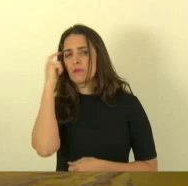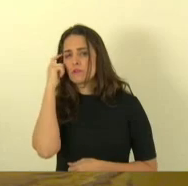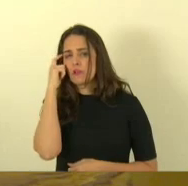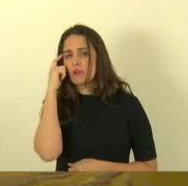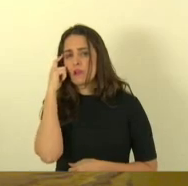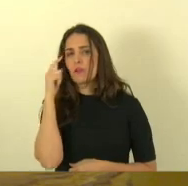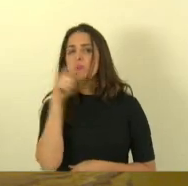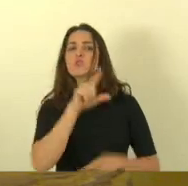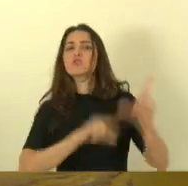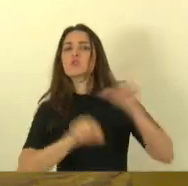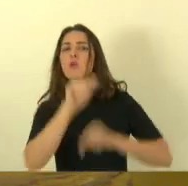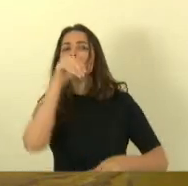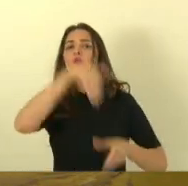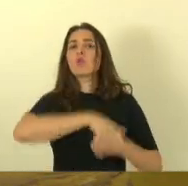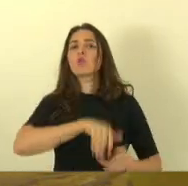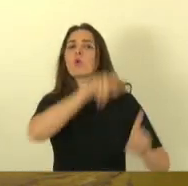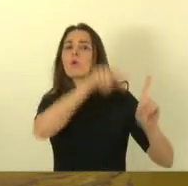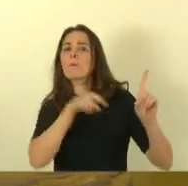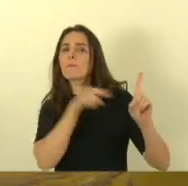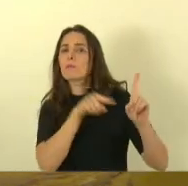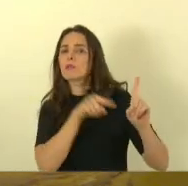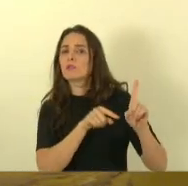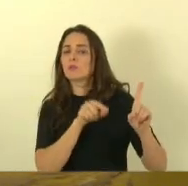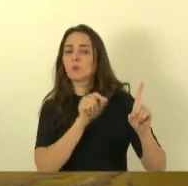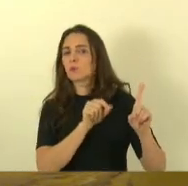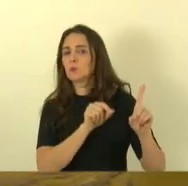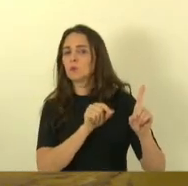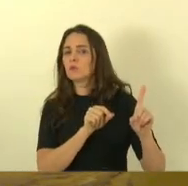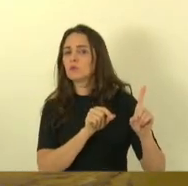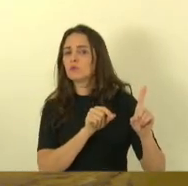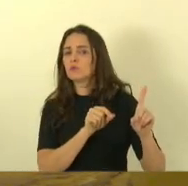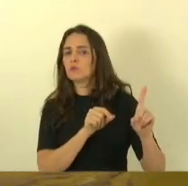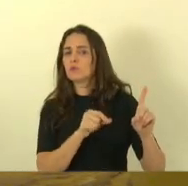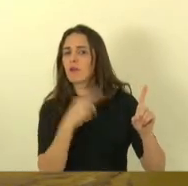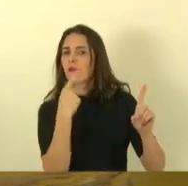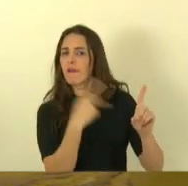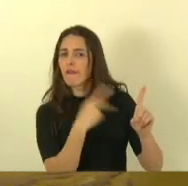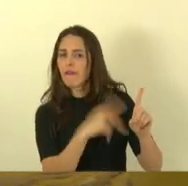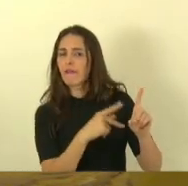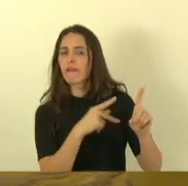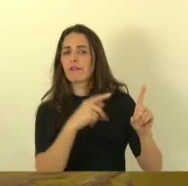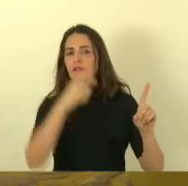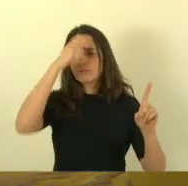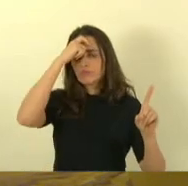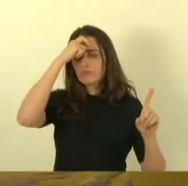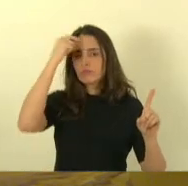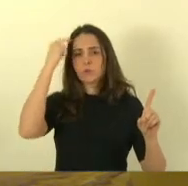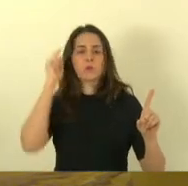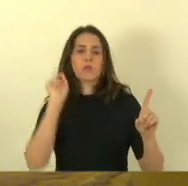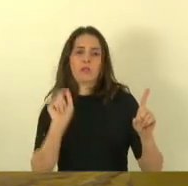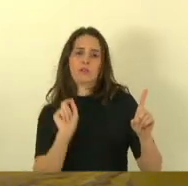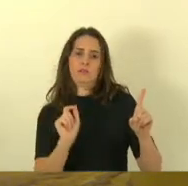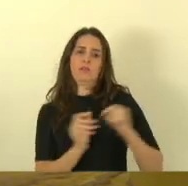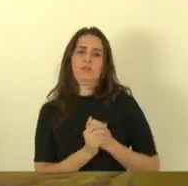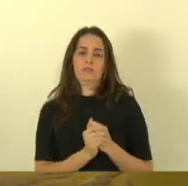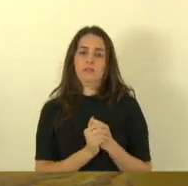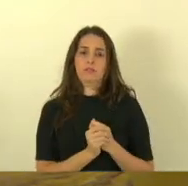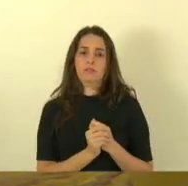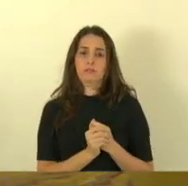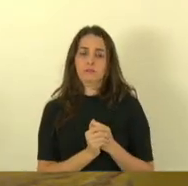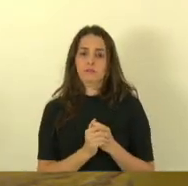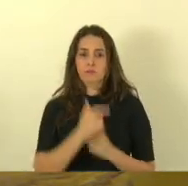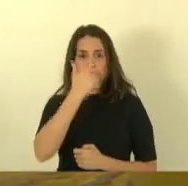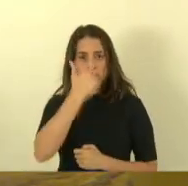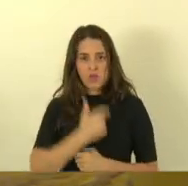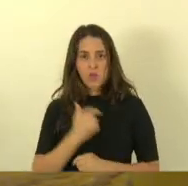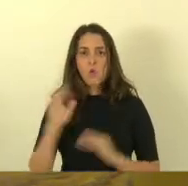deputado? No que ele acredita? Eu sempre disse o seguinte, para mim é mais fácil respeitar, eu sou